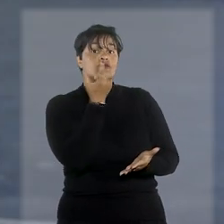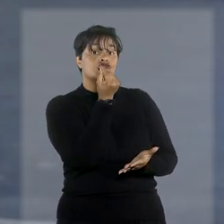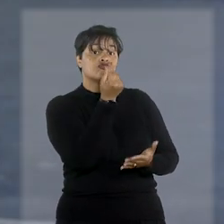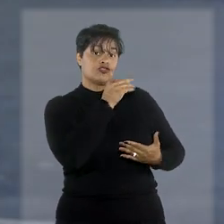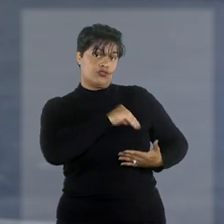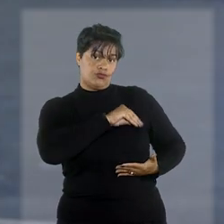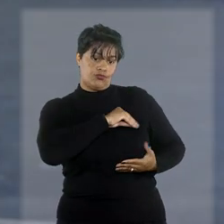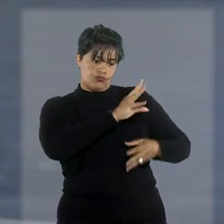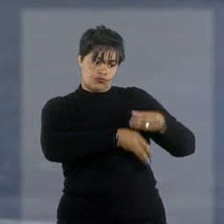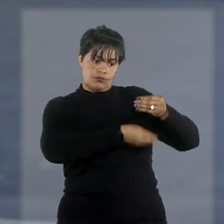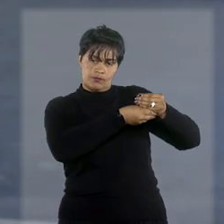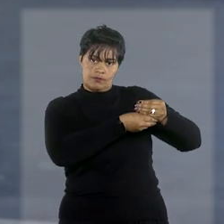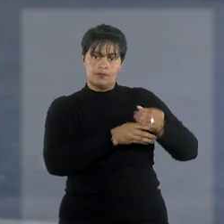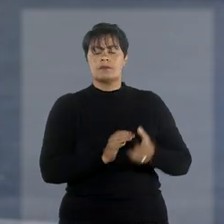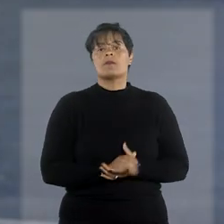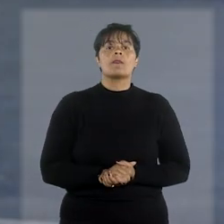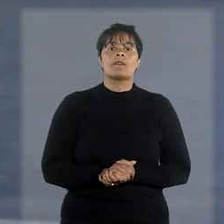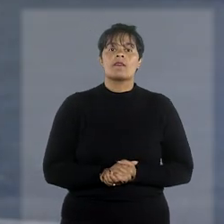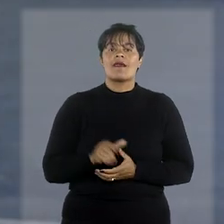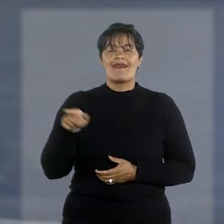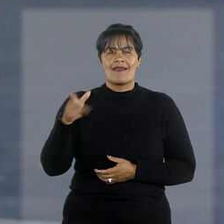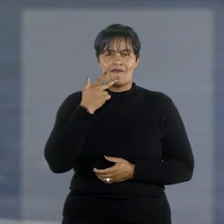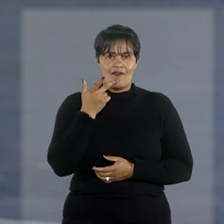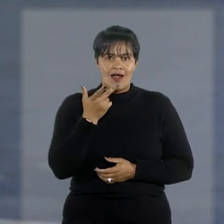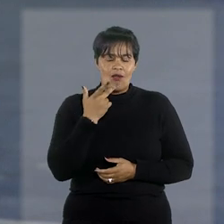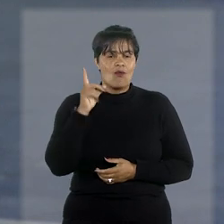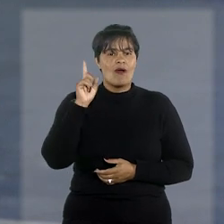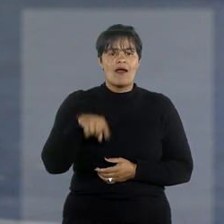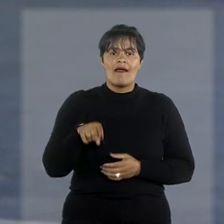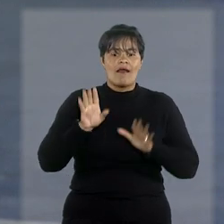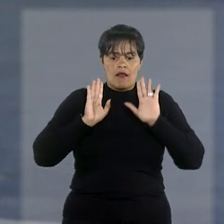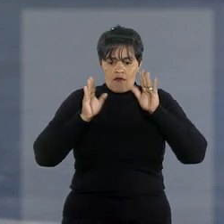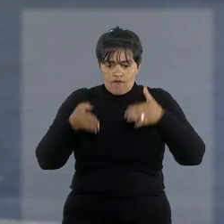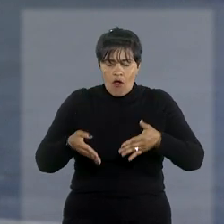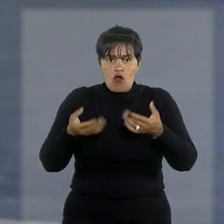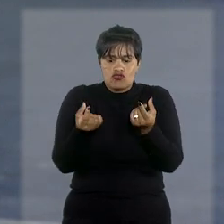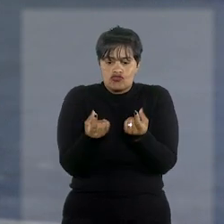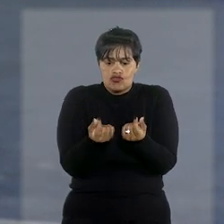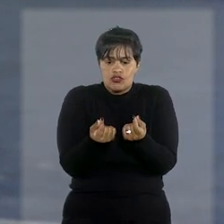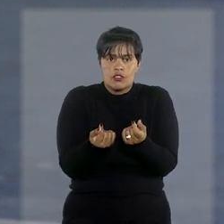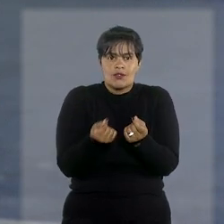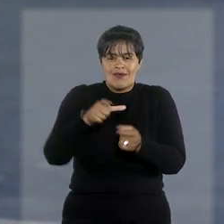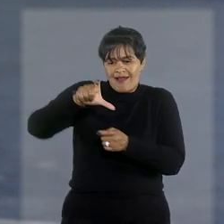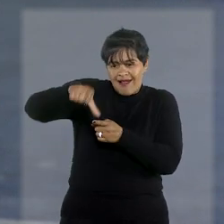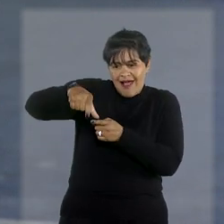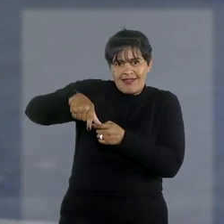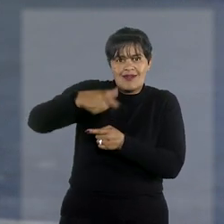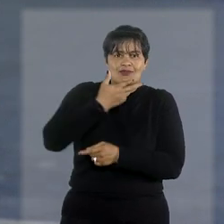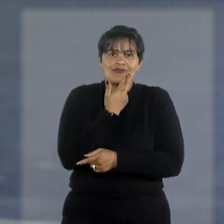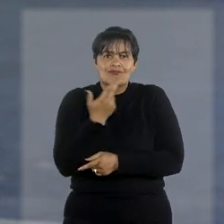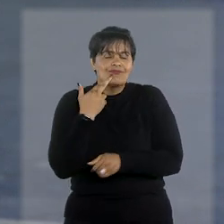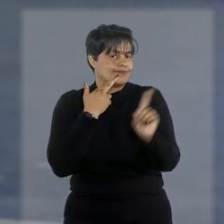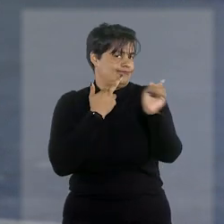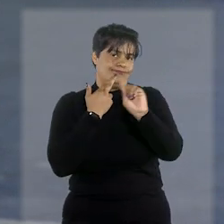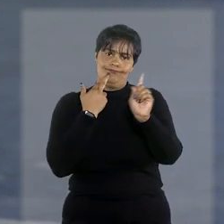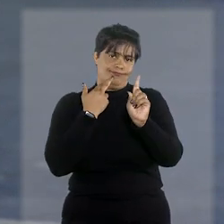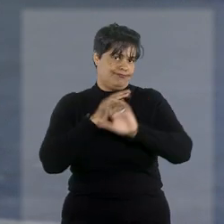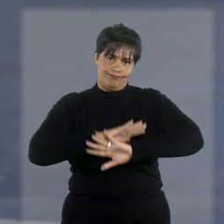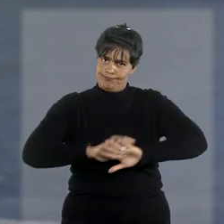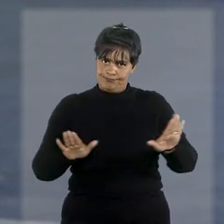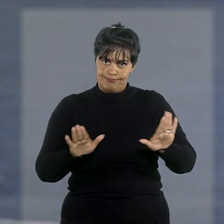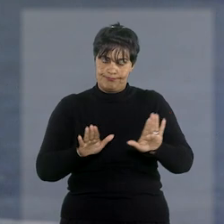Gurgel de Faria, esclareceu que o caso não se refere à natureza dos valores contidos em cartões pré-pagos fornecidos pelos empregadores,